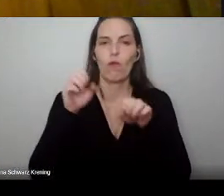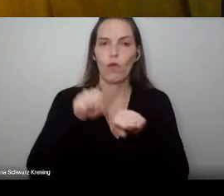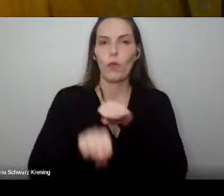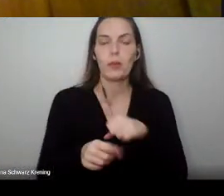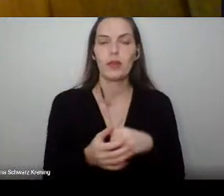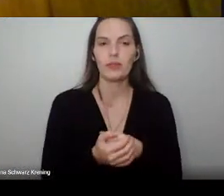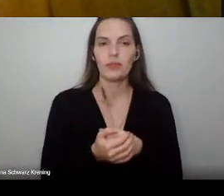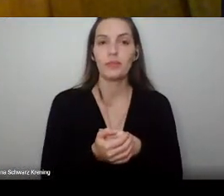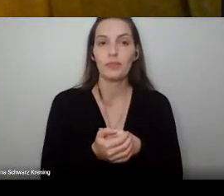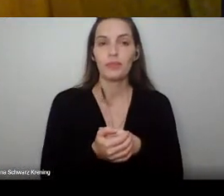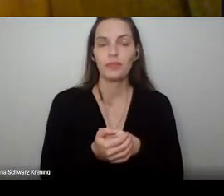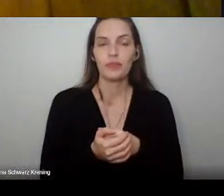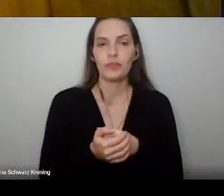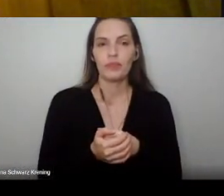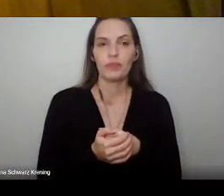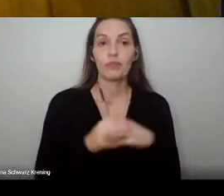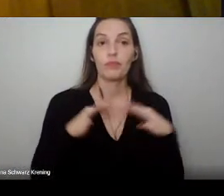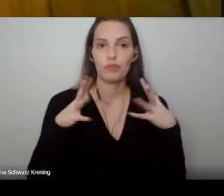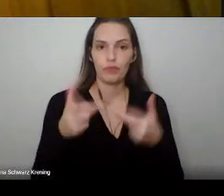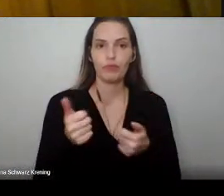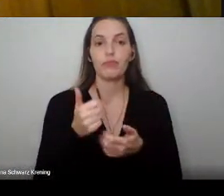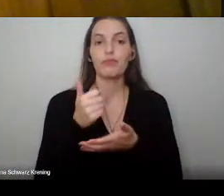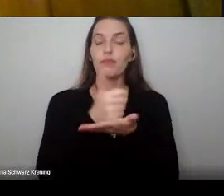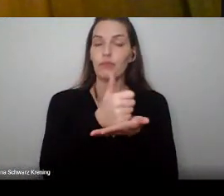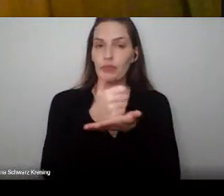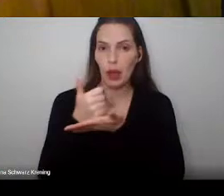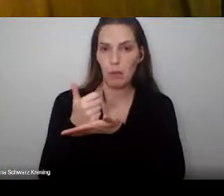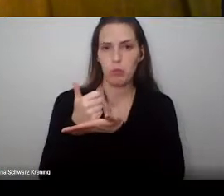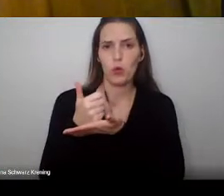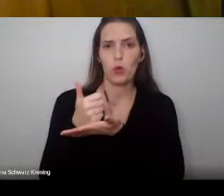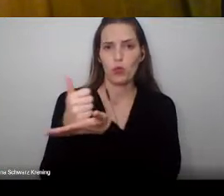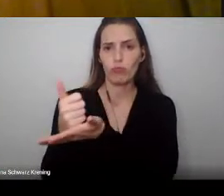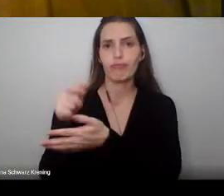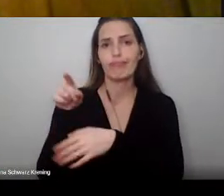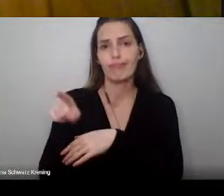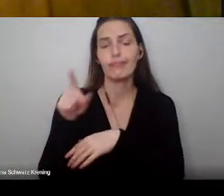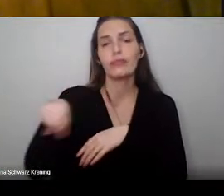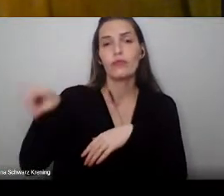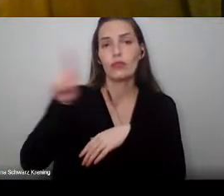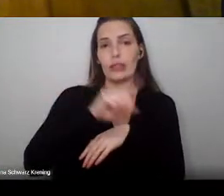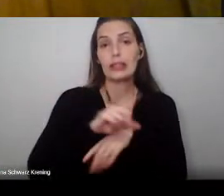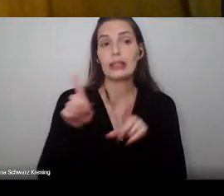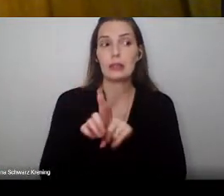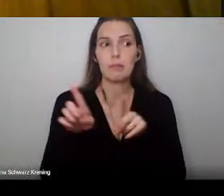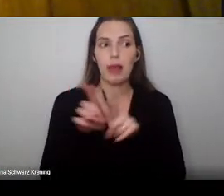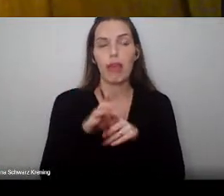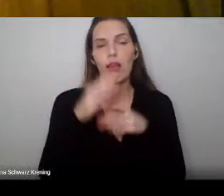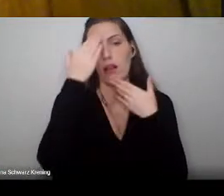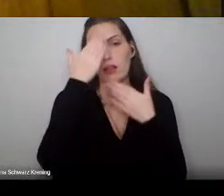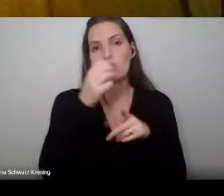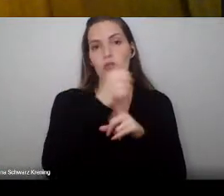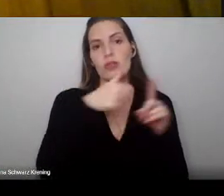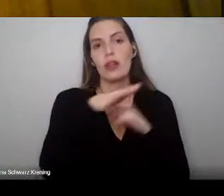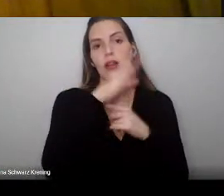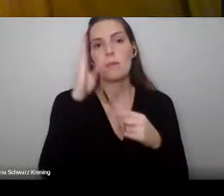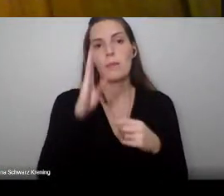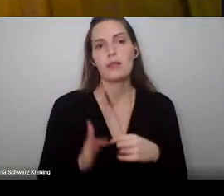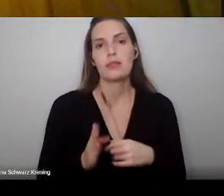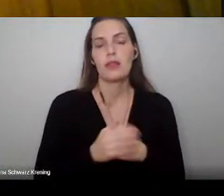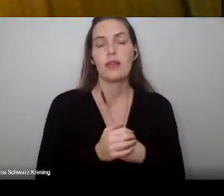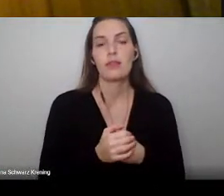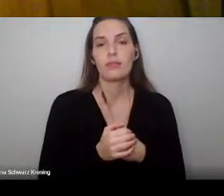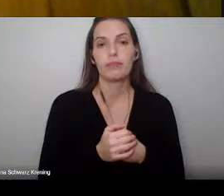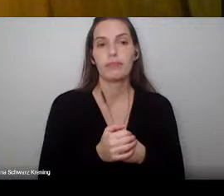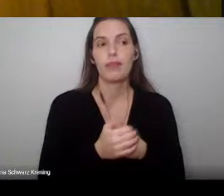aqui, nós agradecemos com vocês, juntos, a sociedade brasileira, que nos propicia a educação